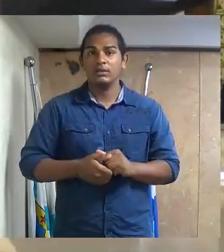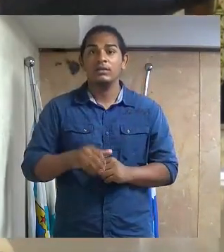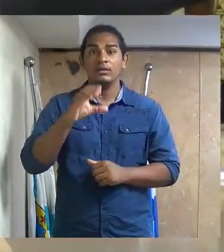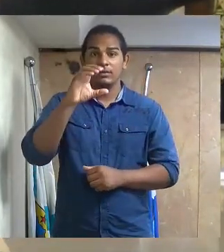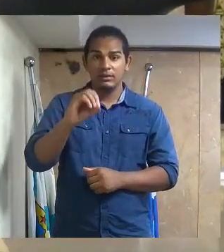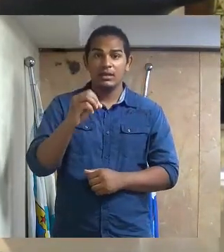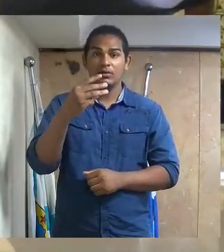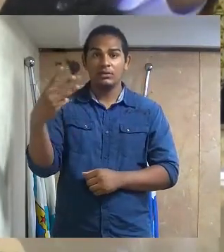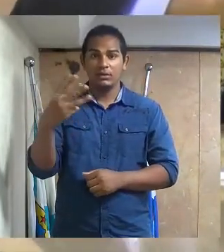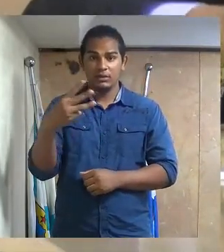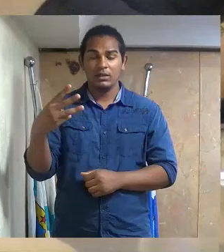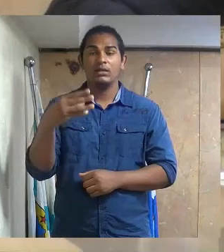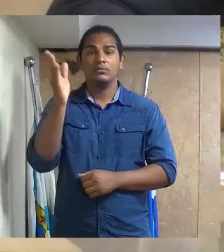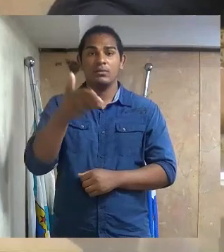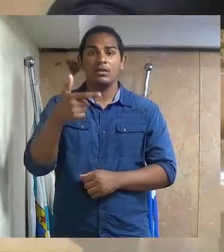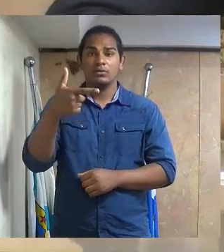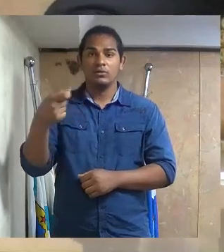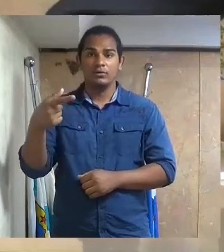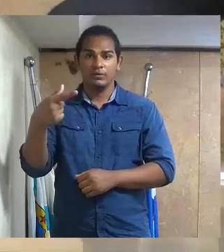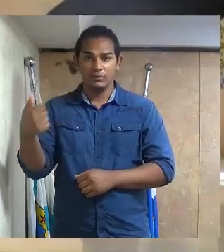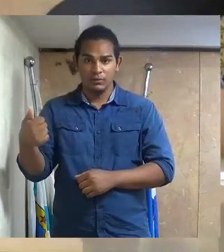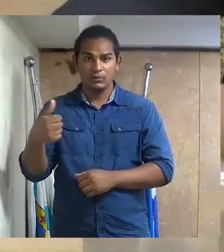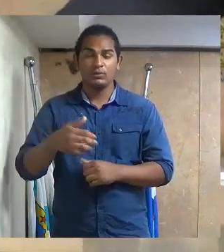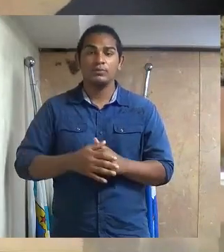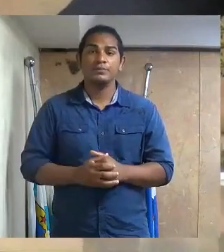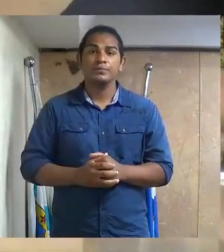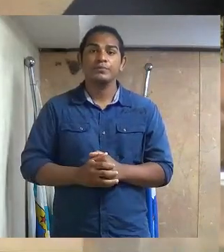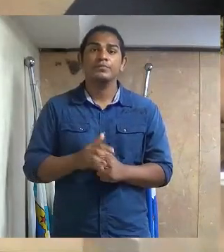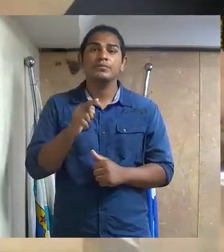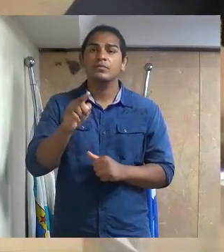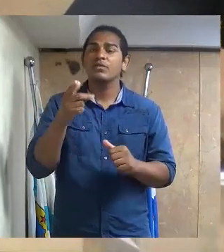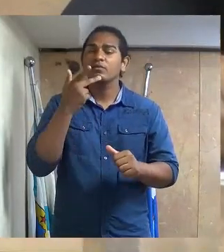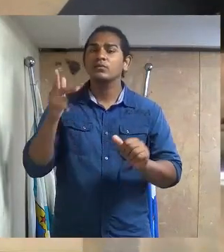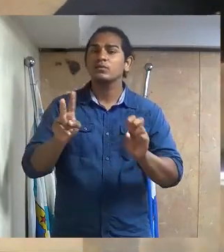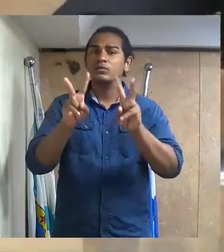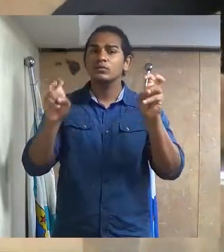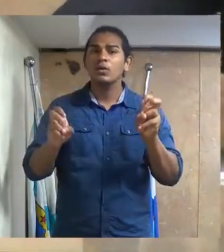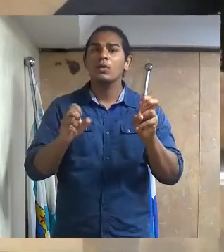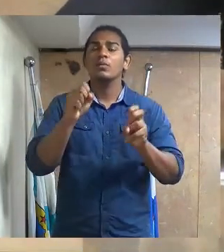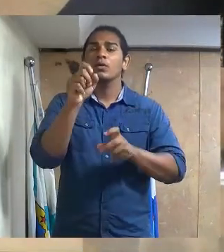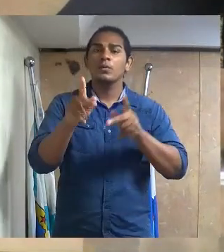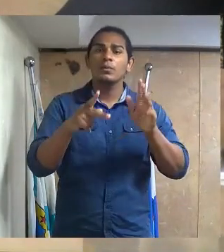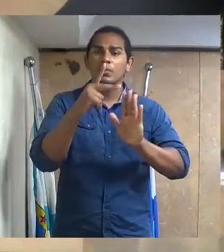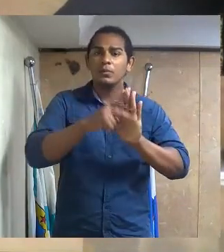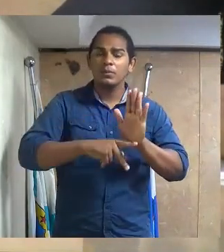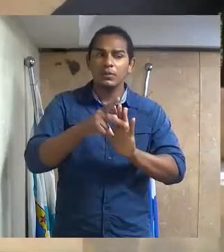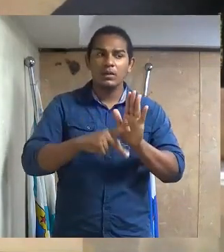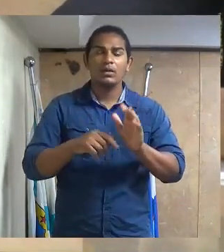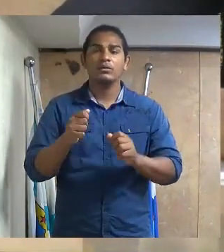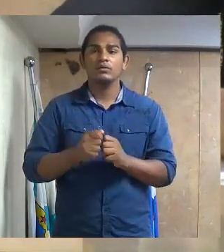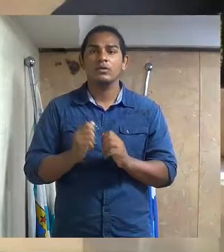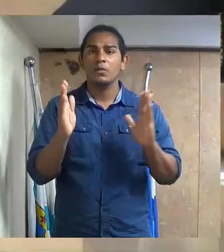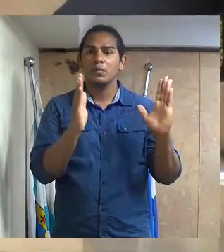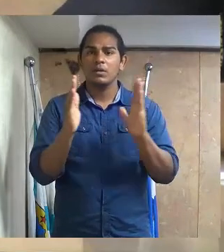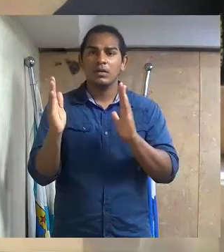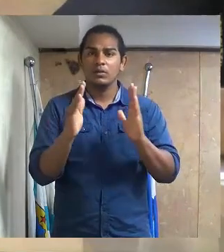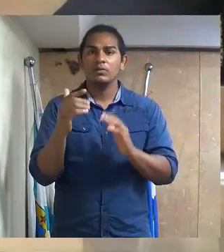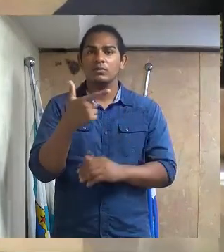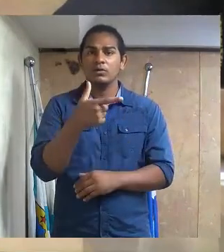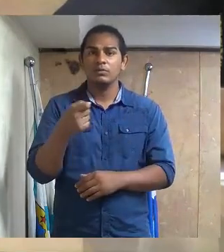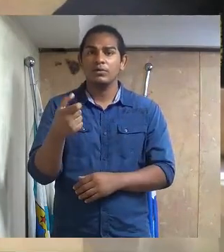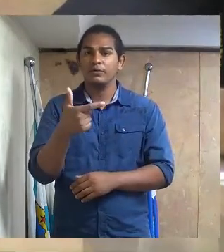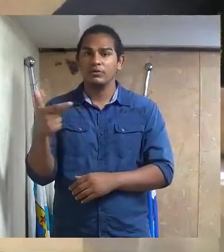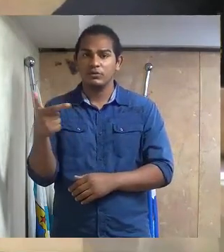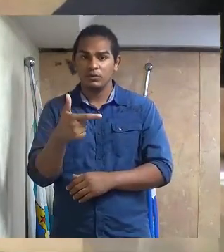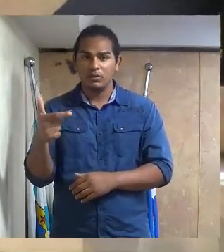033 2021 dispondo sobre o plano plurianual para o período de 2022